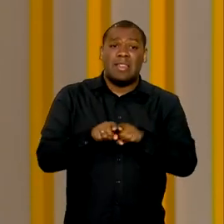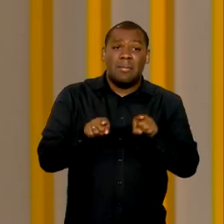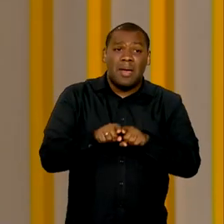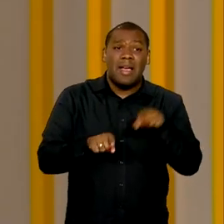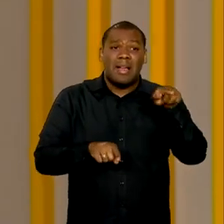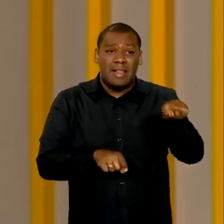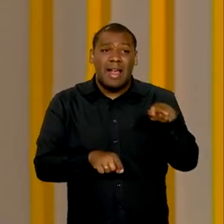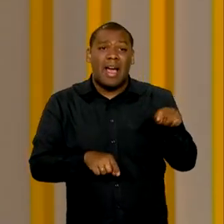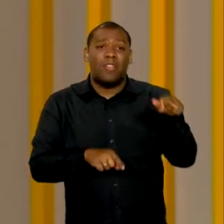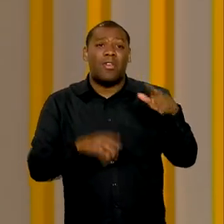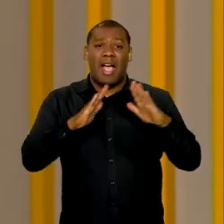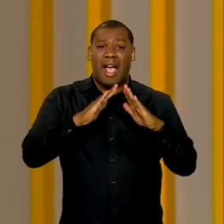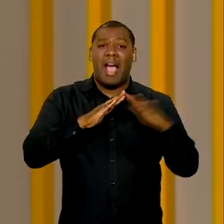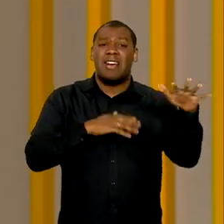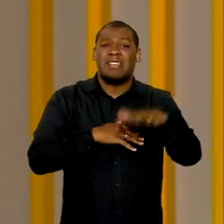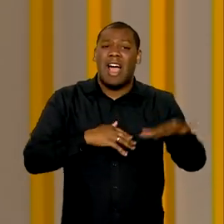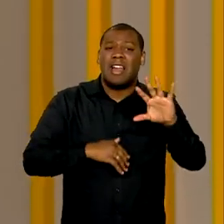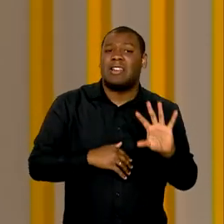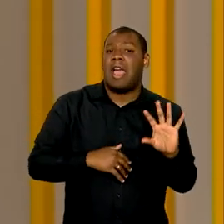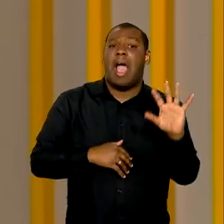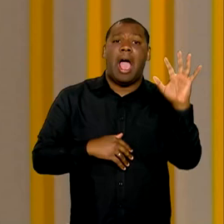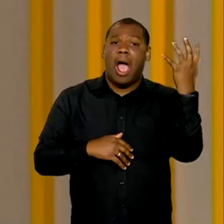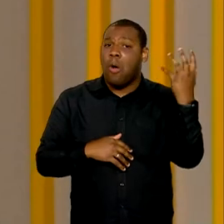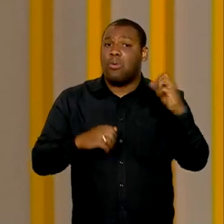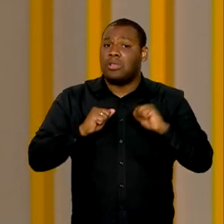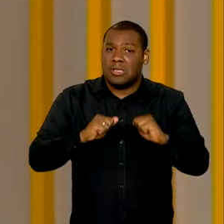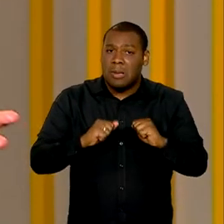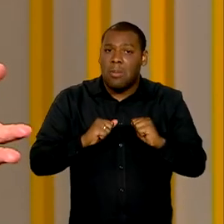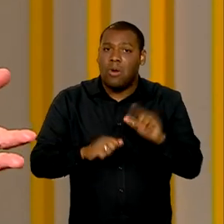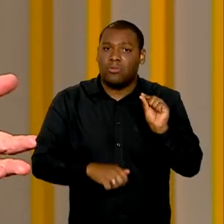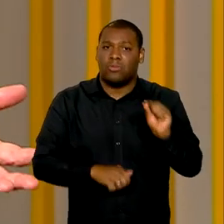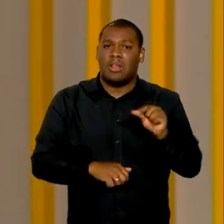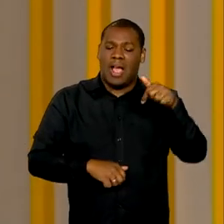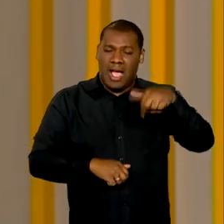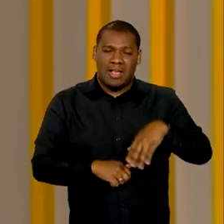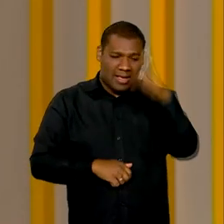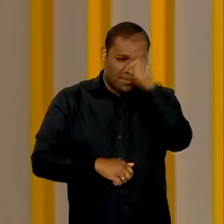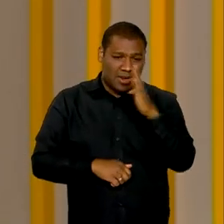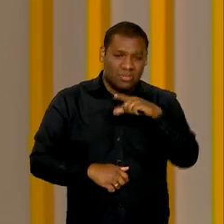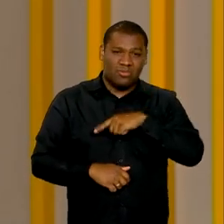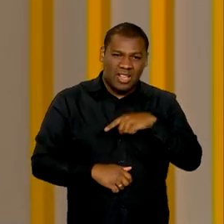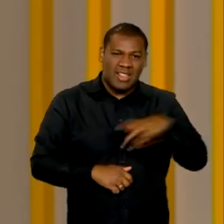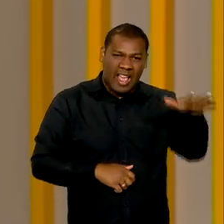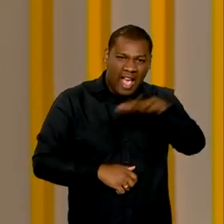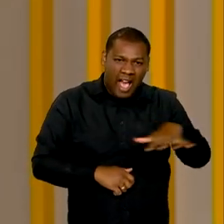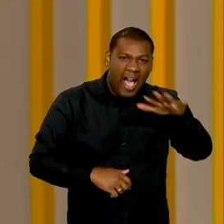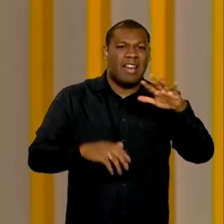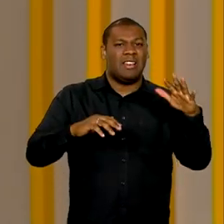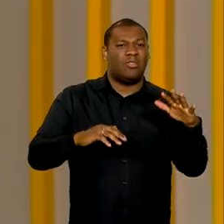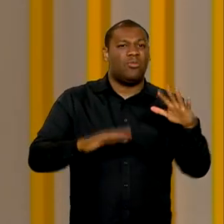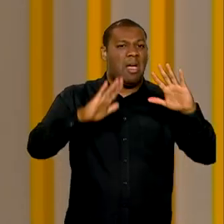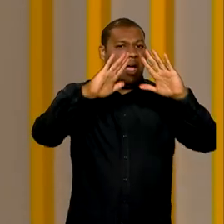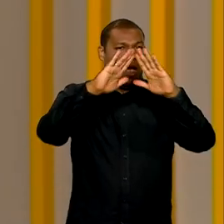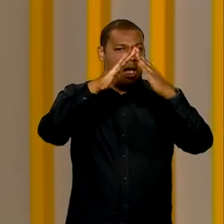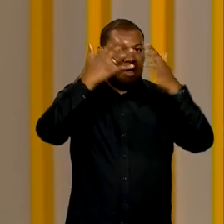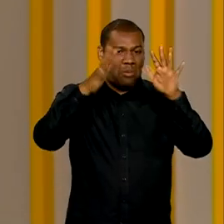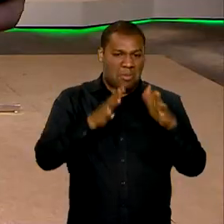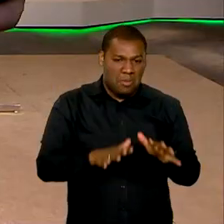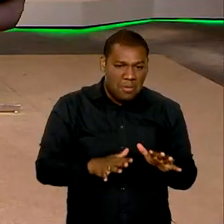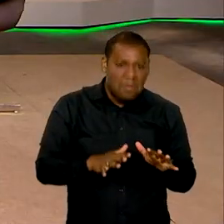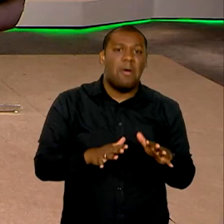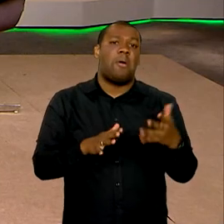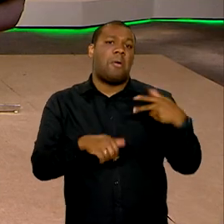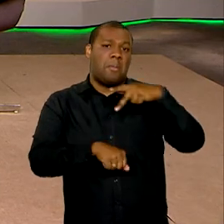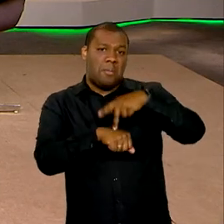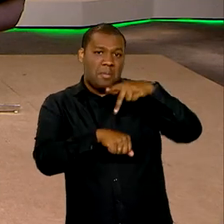qual o desastre que pode acontecer na região dela. O Brasil é um país que tem áreas de risco de deslamento, áreas de risco de inundação, algumas